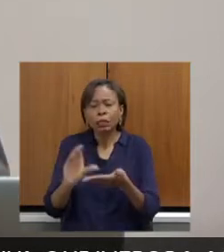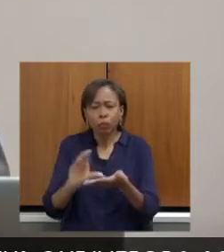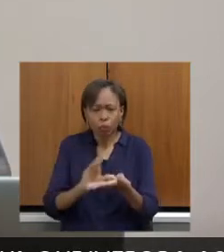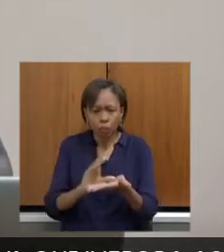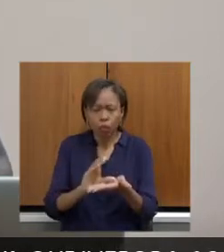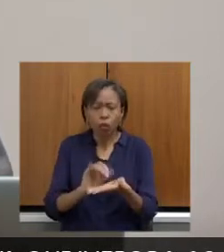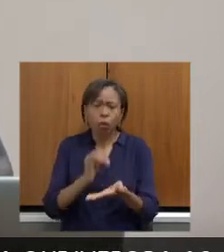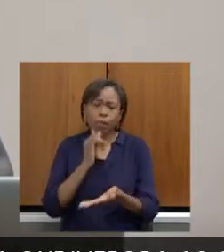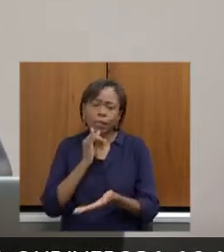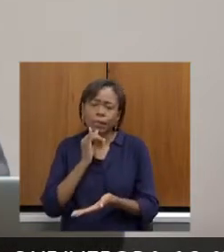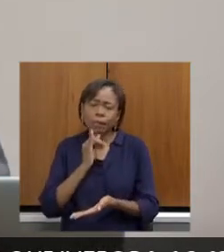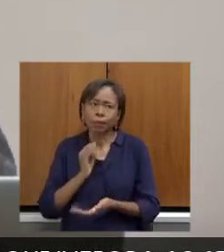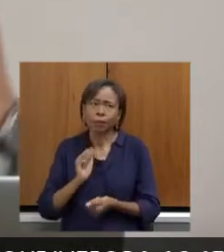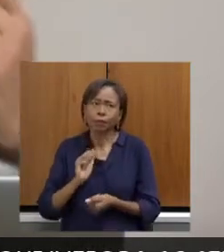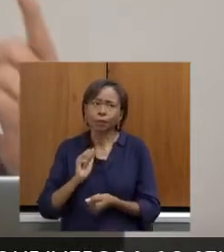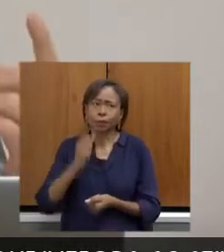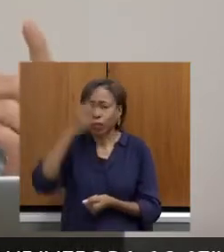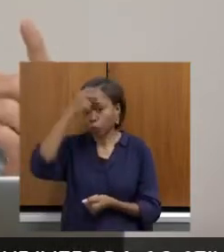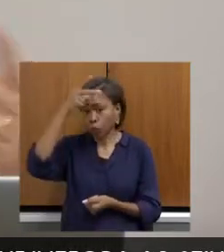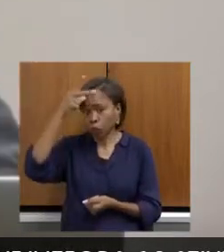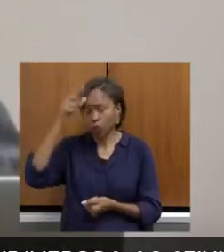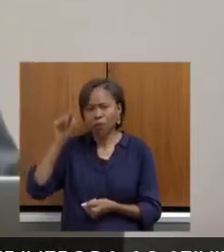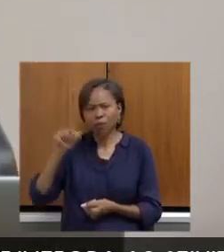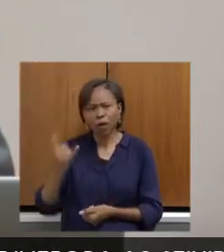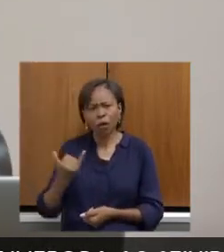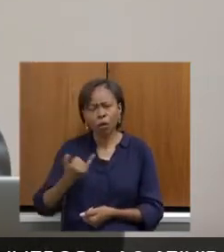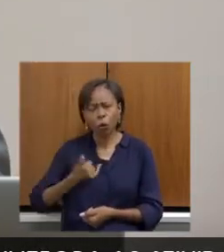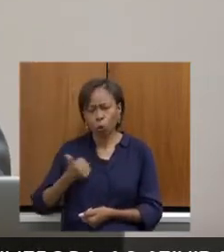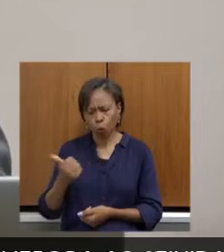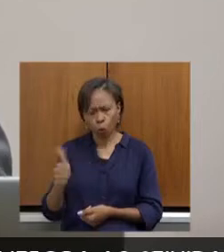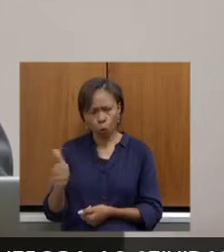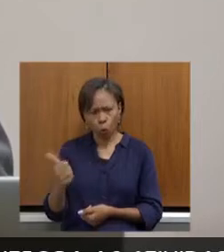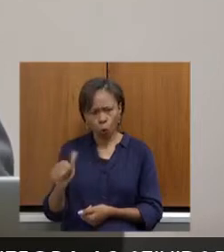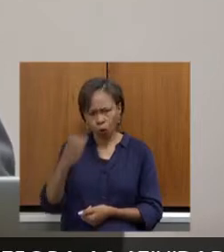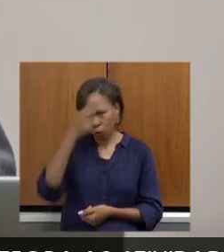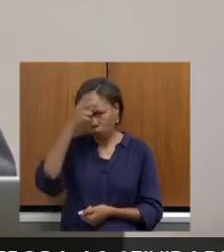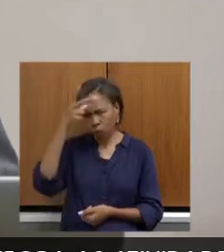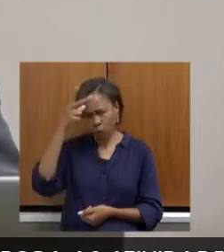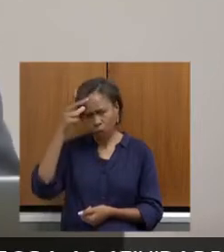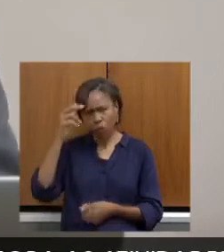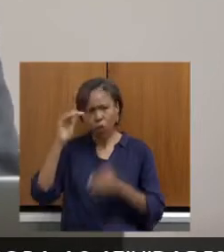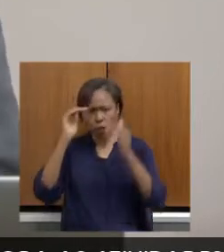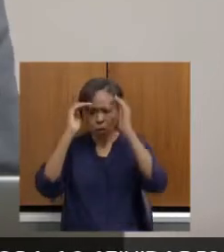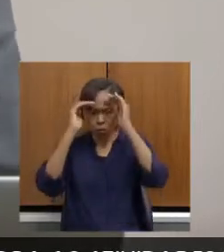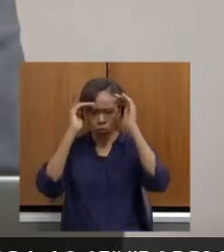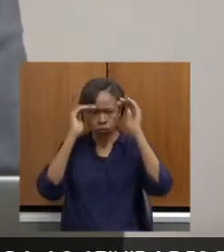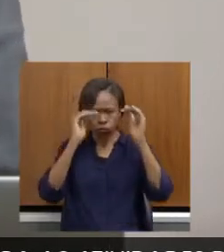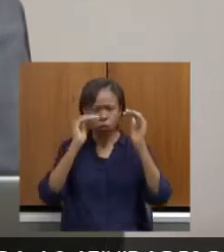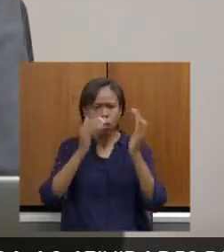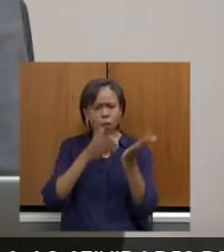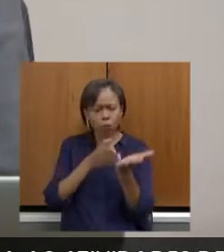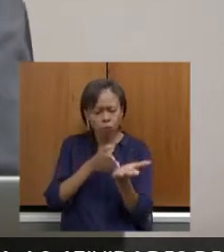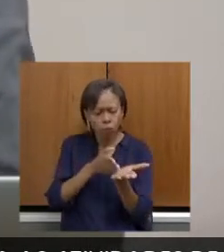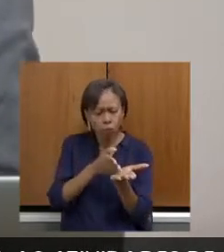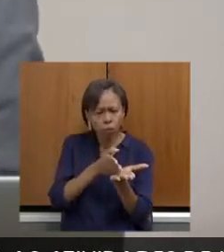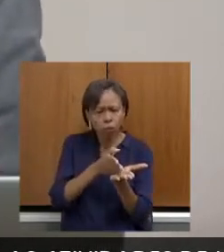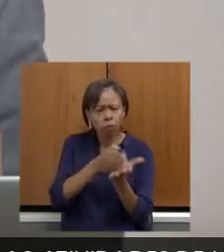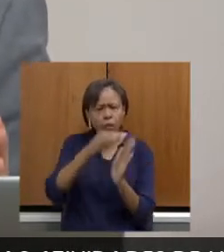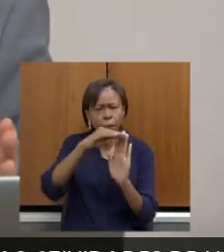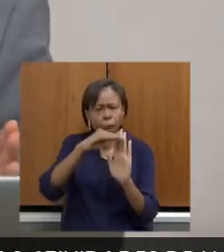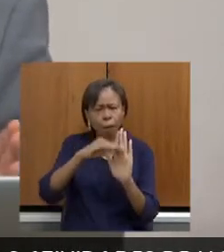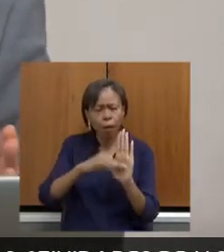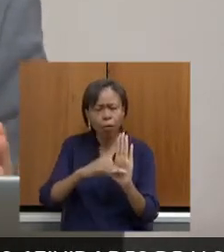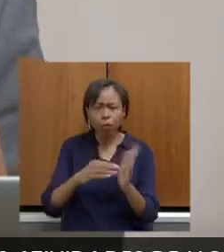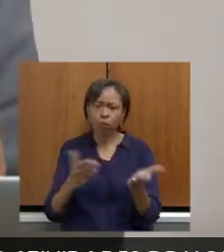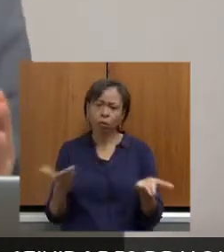em questão de municípios, você me disse que 11 municípios só seguiram uma trajetória de todo ano apresentar. É quase que